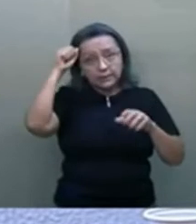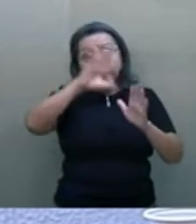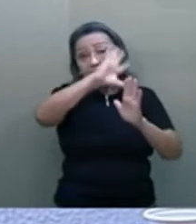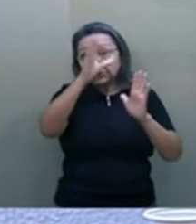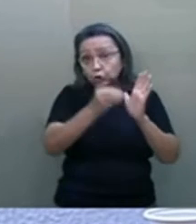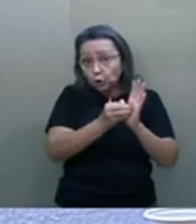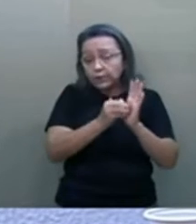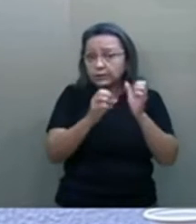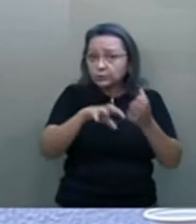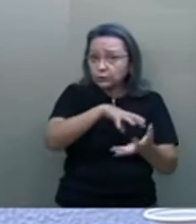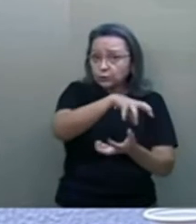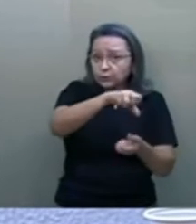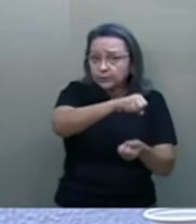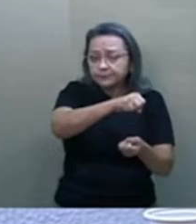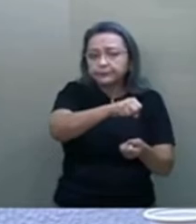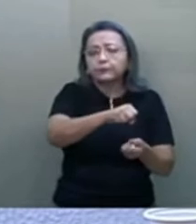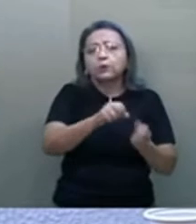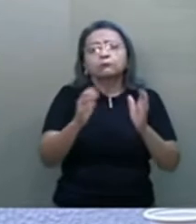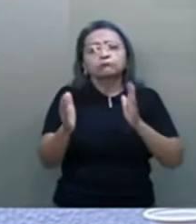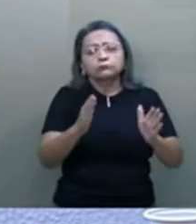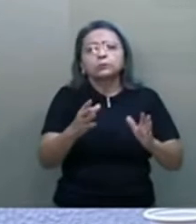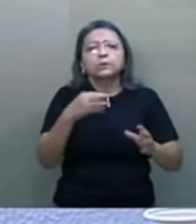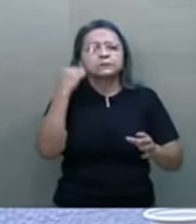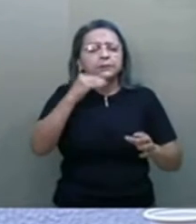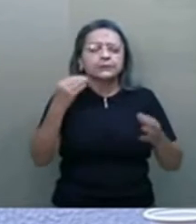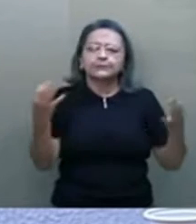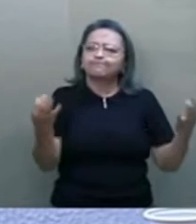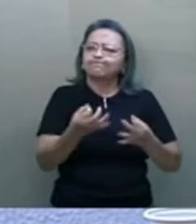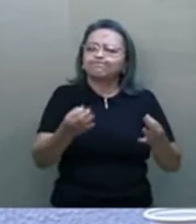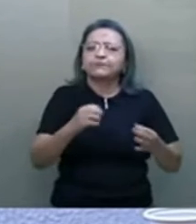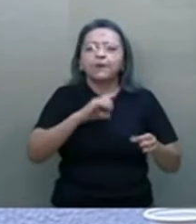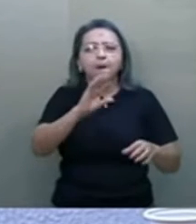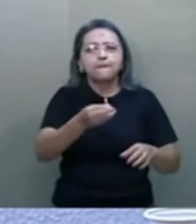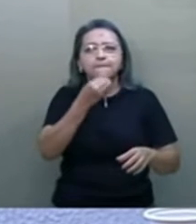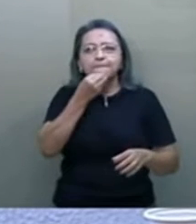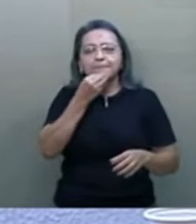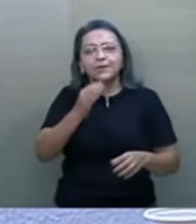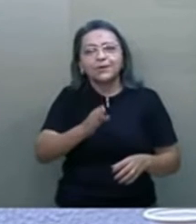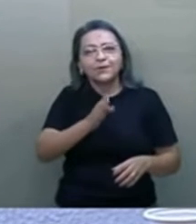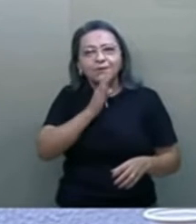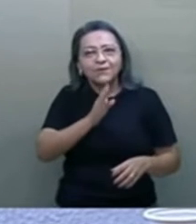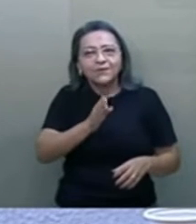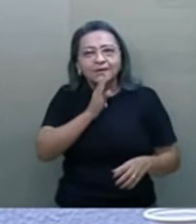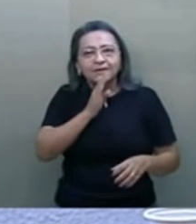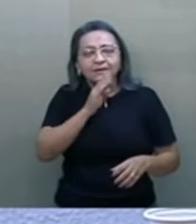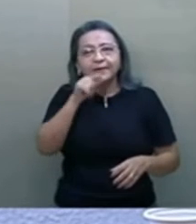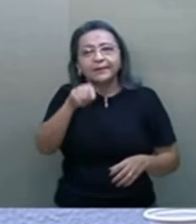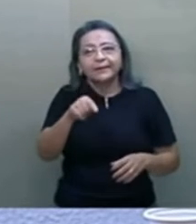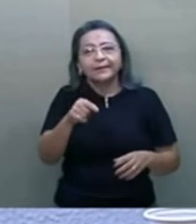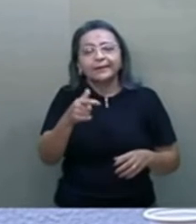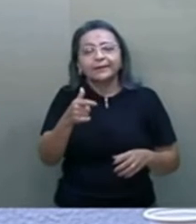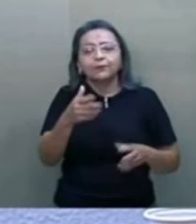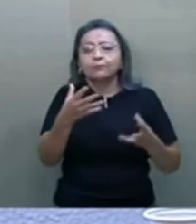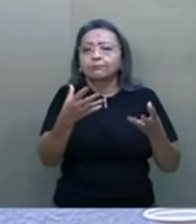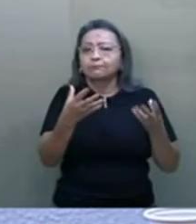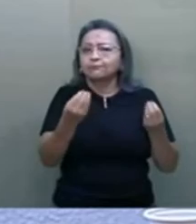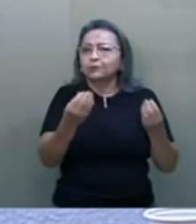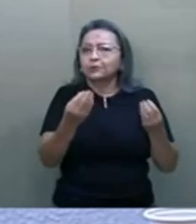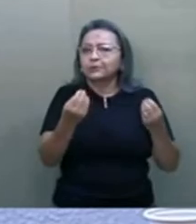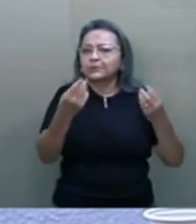de uma experiência muito rica. Tive a oportunidade de conhecer, com razoável profundidade,